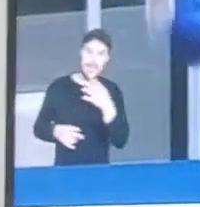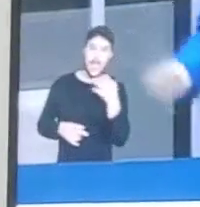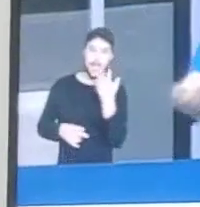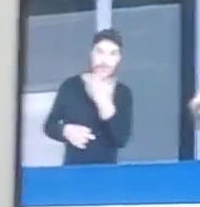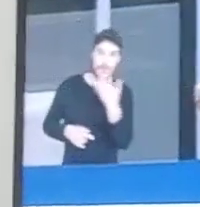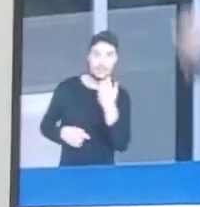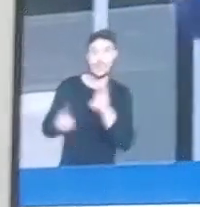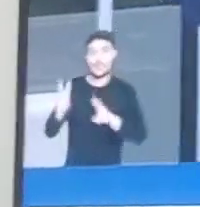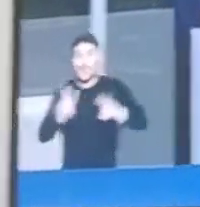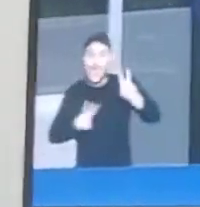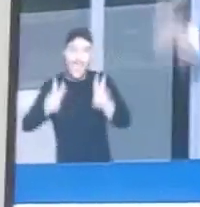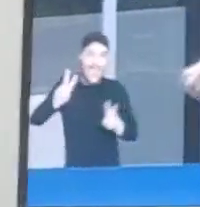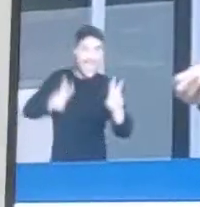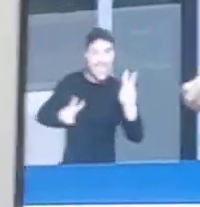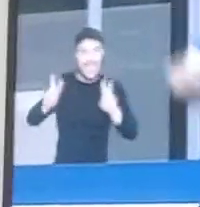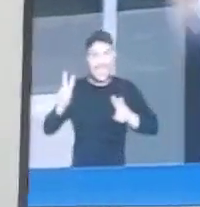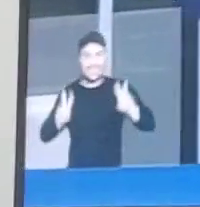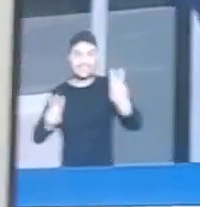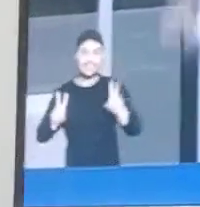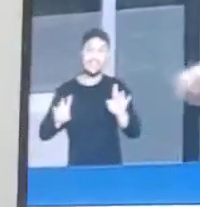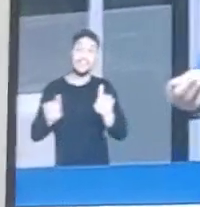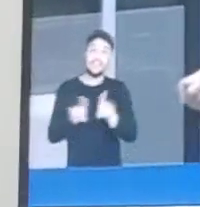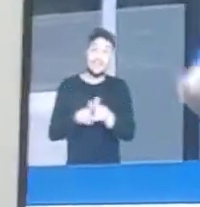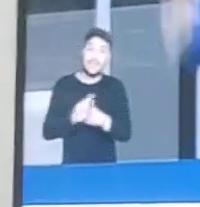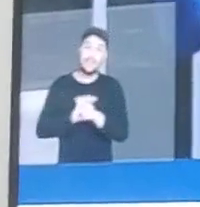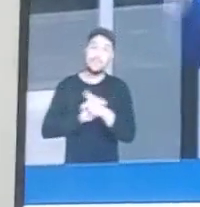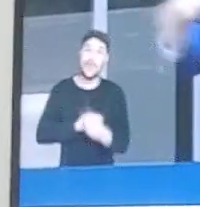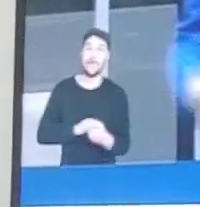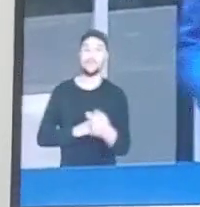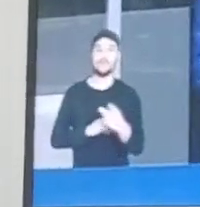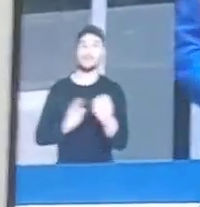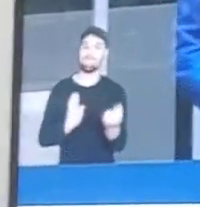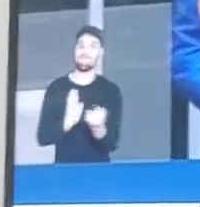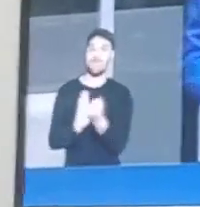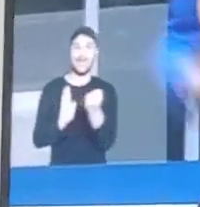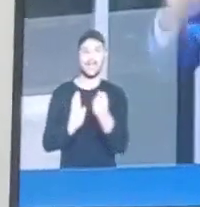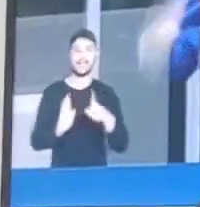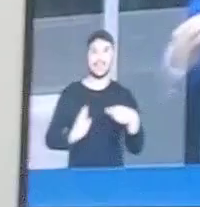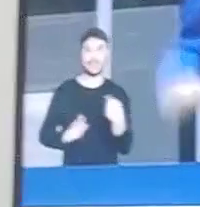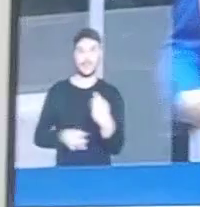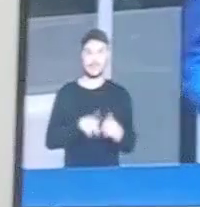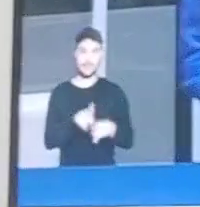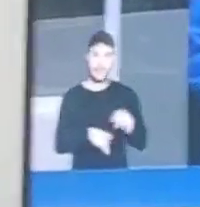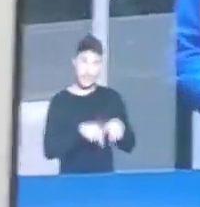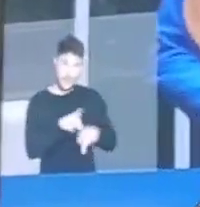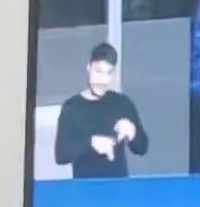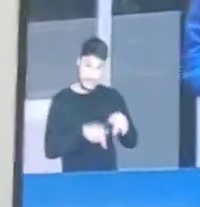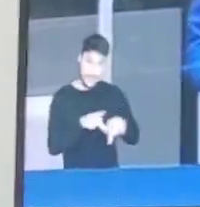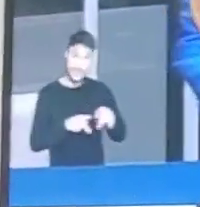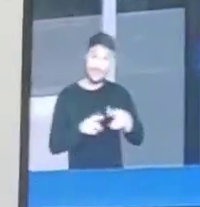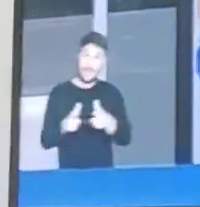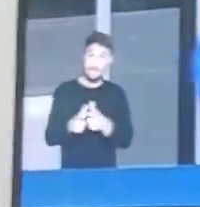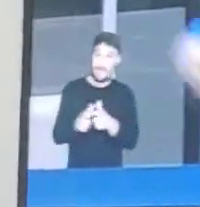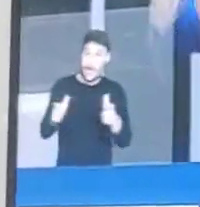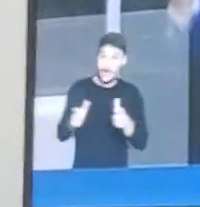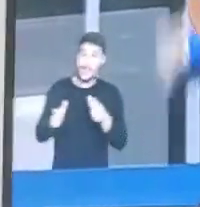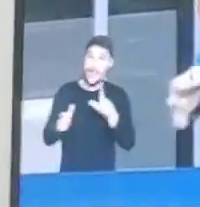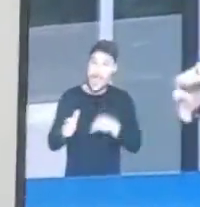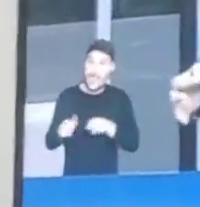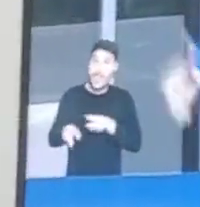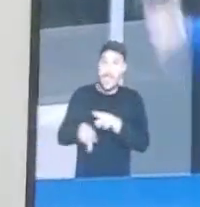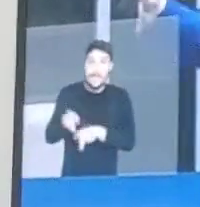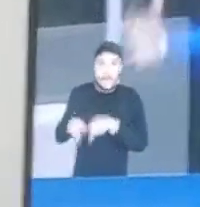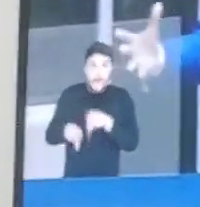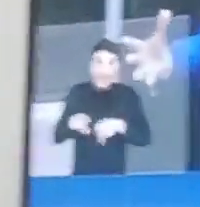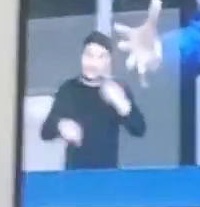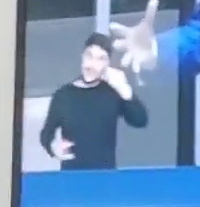de custeio nesta PEC e o deputado Lira acabou fazendo um despacho de uma comissão especial. Então o vídeo que eu gravei hoje eu vou deixar